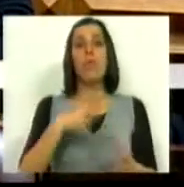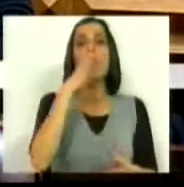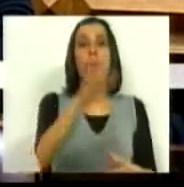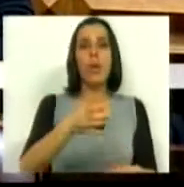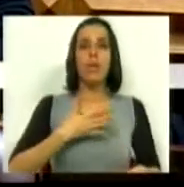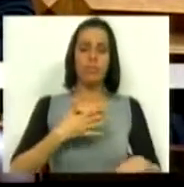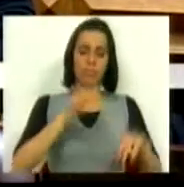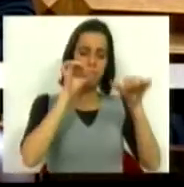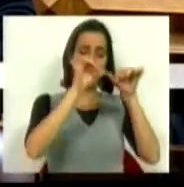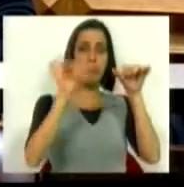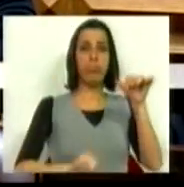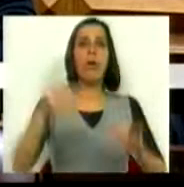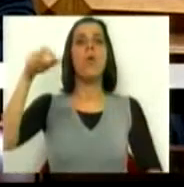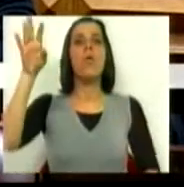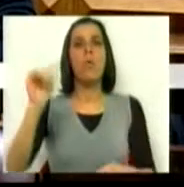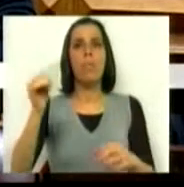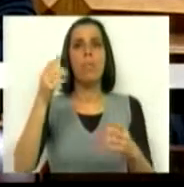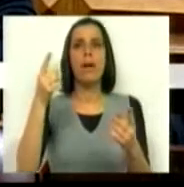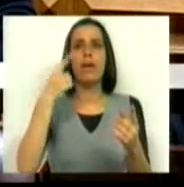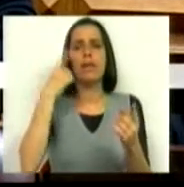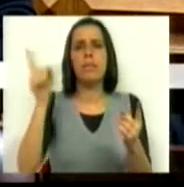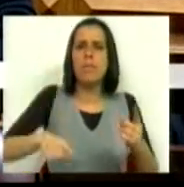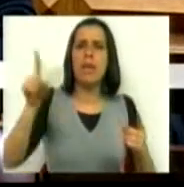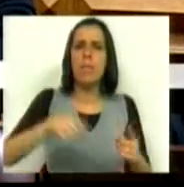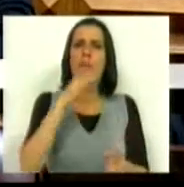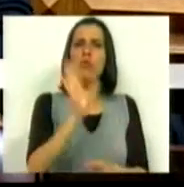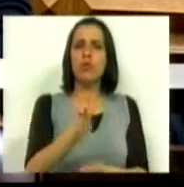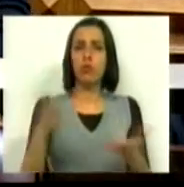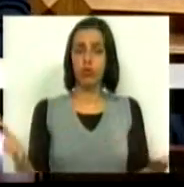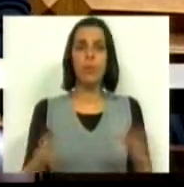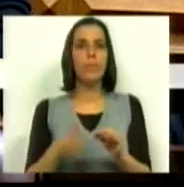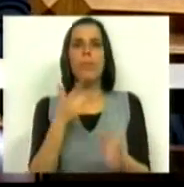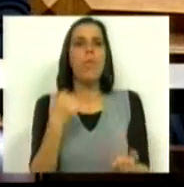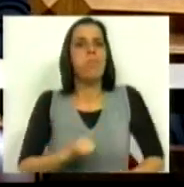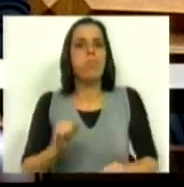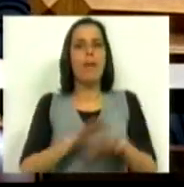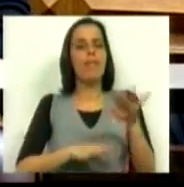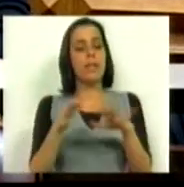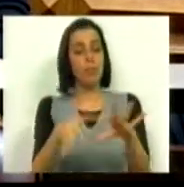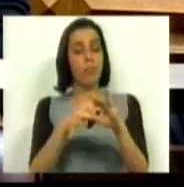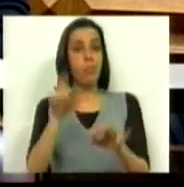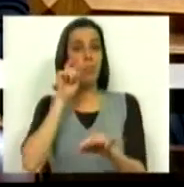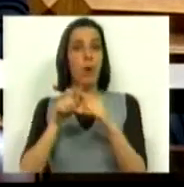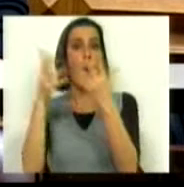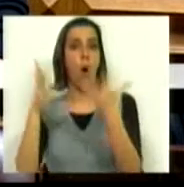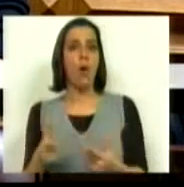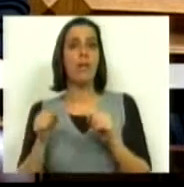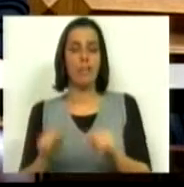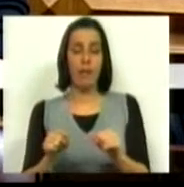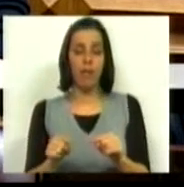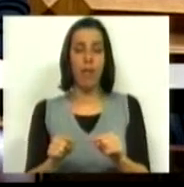disse na minha declaração e que o Partido Socialista vem renteadamente referindo, é que não se pode fazer consolidação orçamental